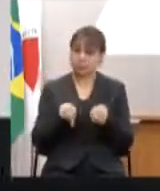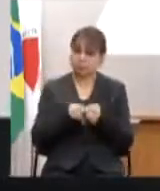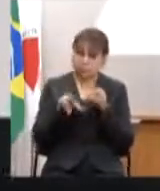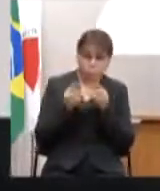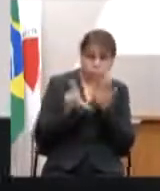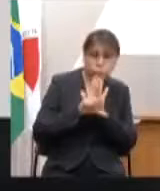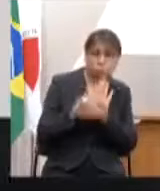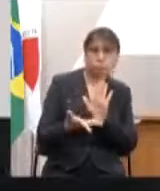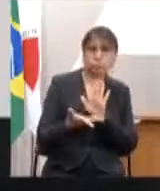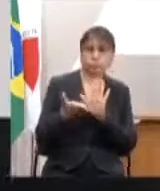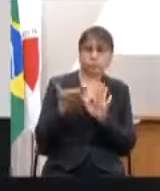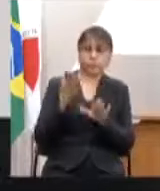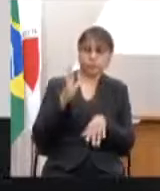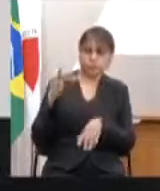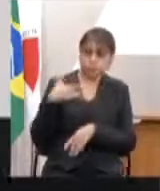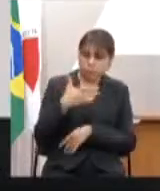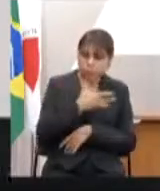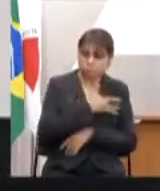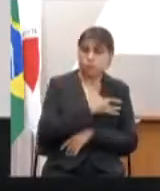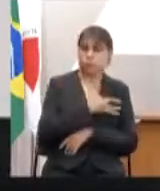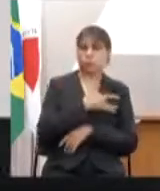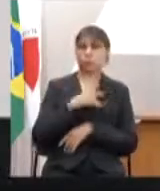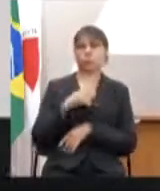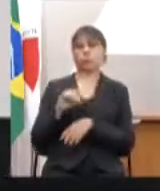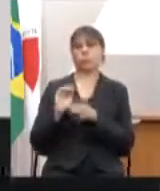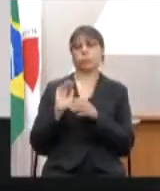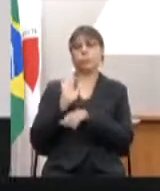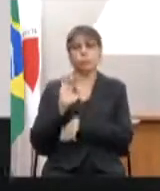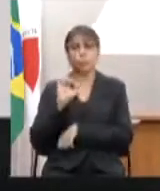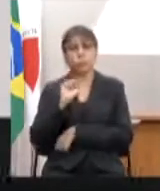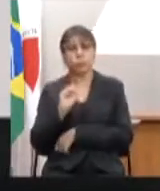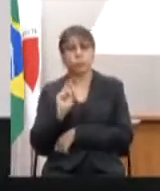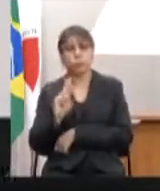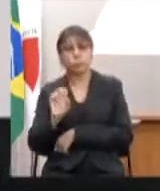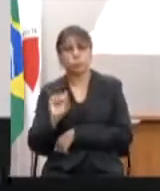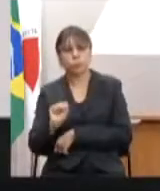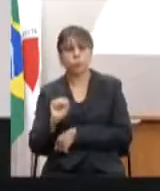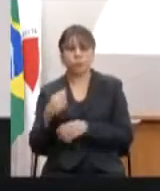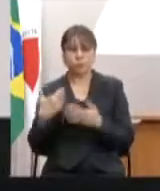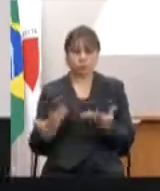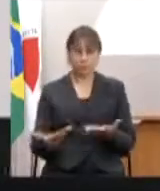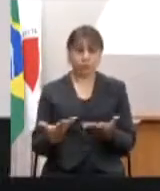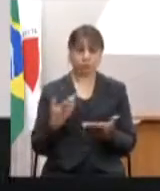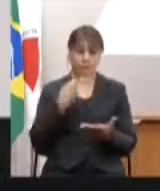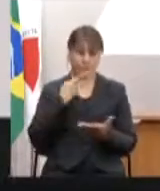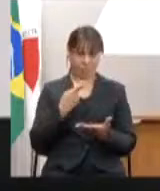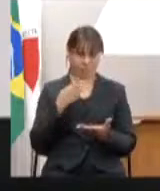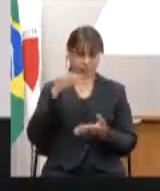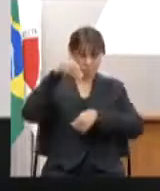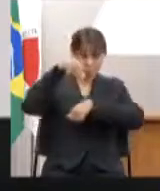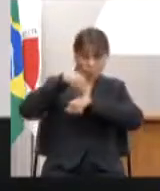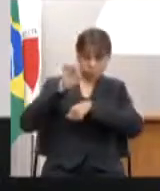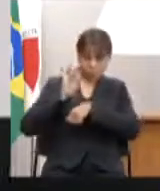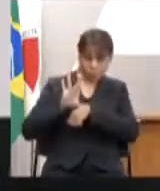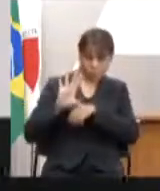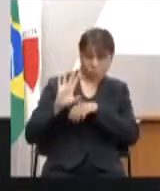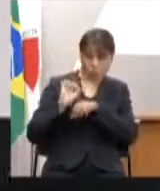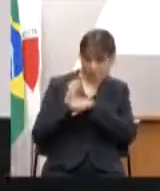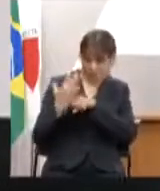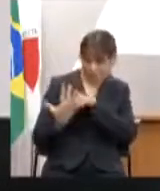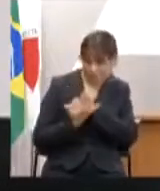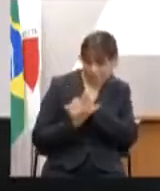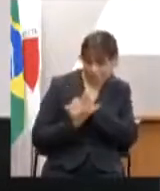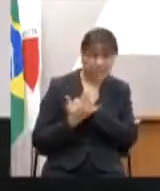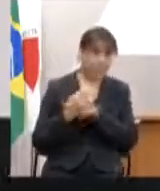que vai de encontro à saúde, ao SUS. Então, não dá para a gente dizer que foi a pandemia que não deixou